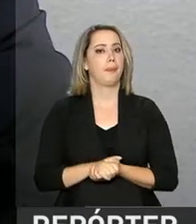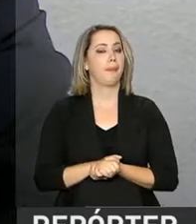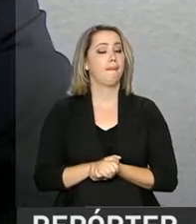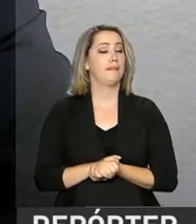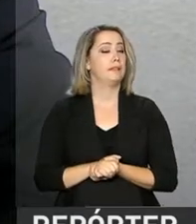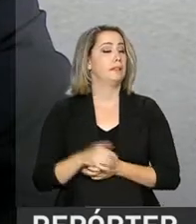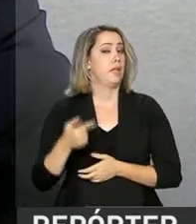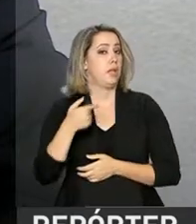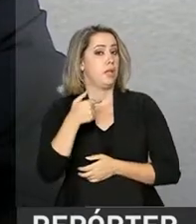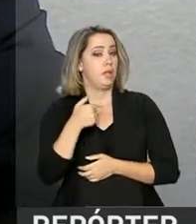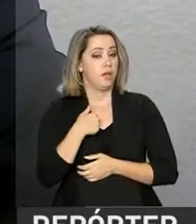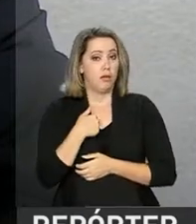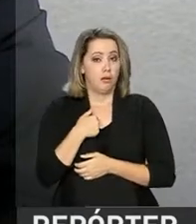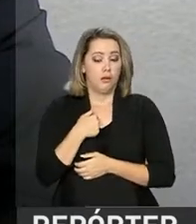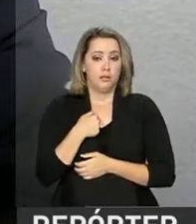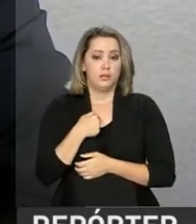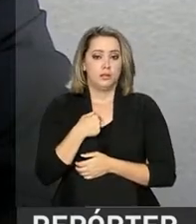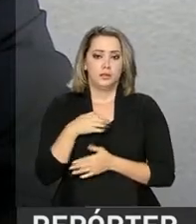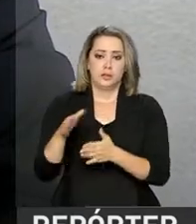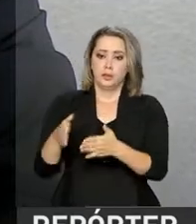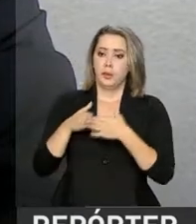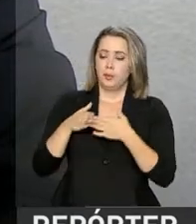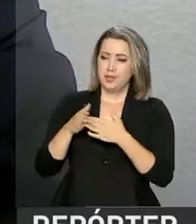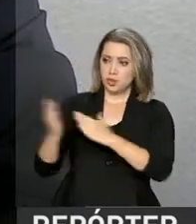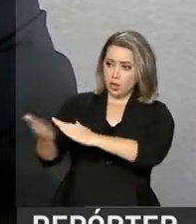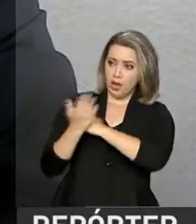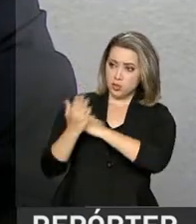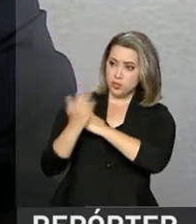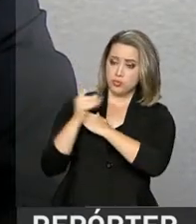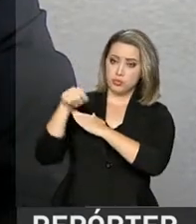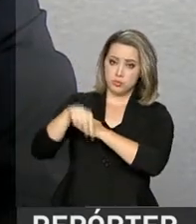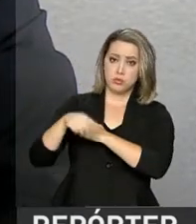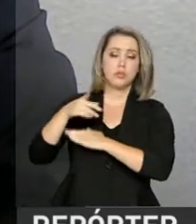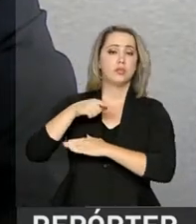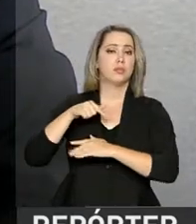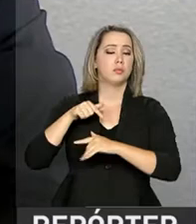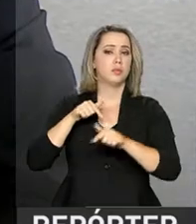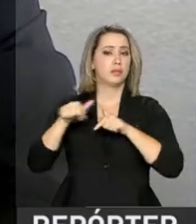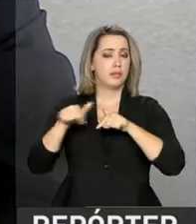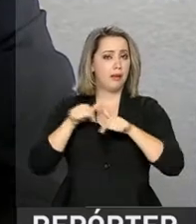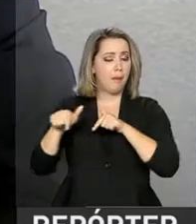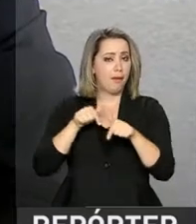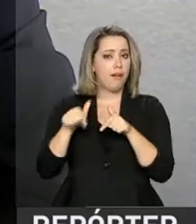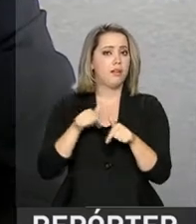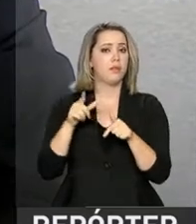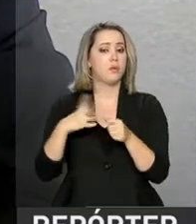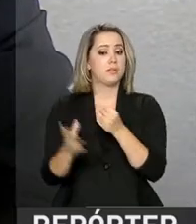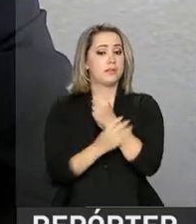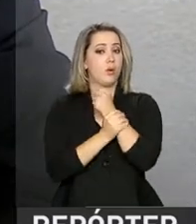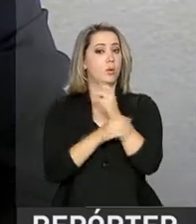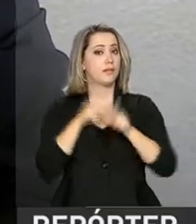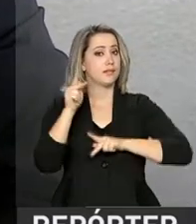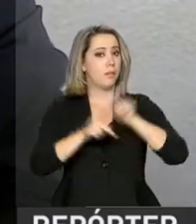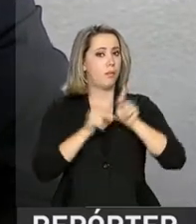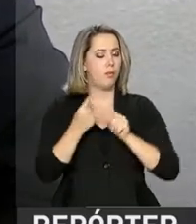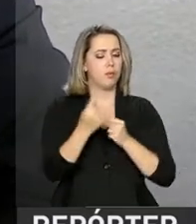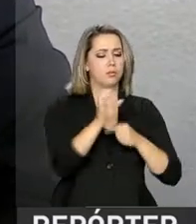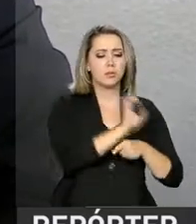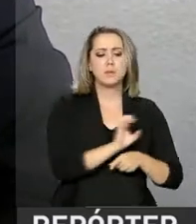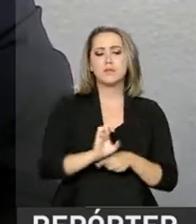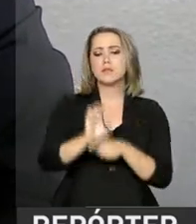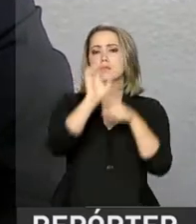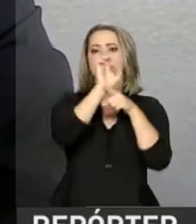solicitei o apoio para esta atividade relativa à segurança pública nos estados,